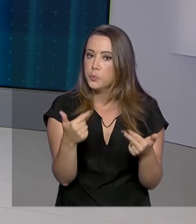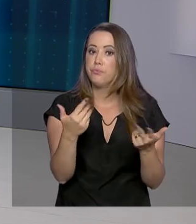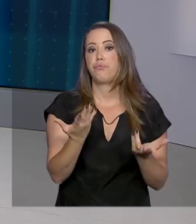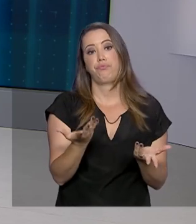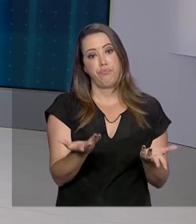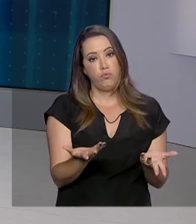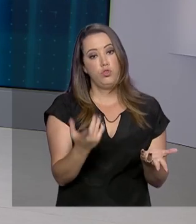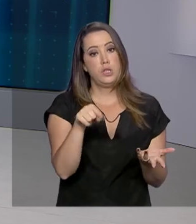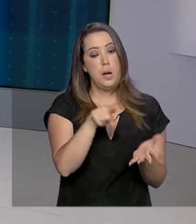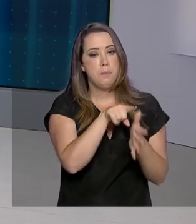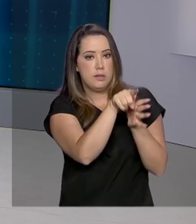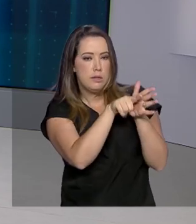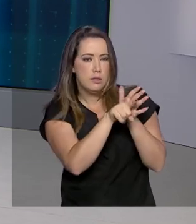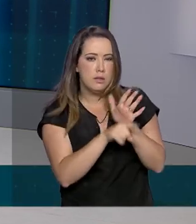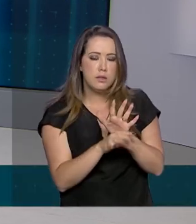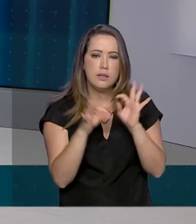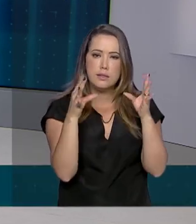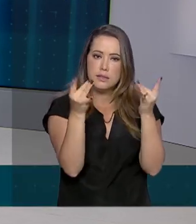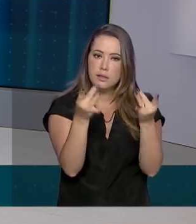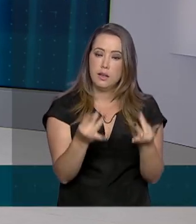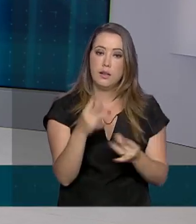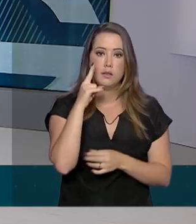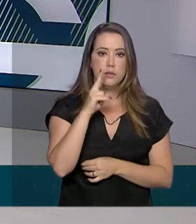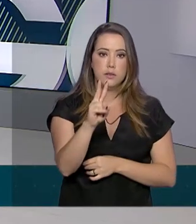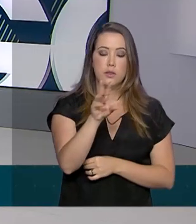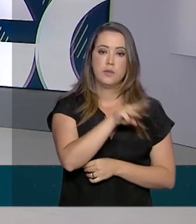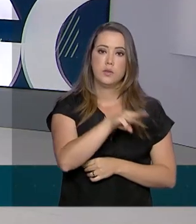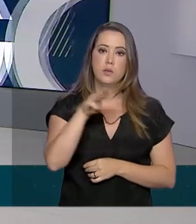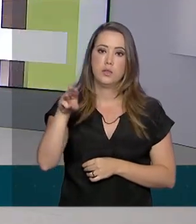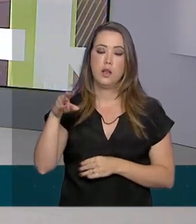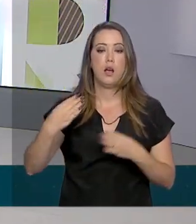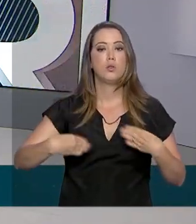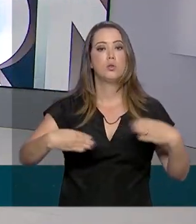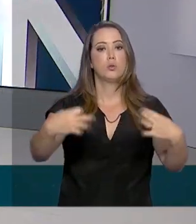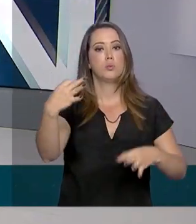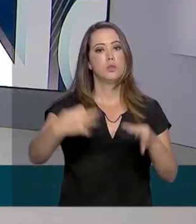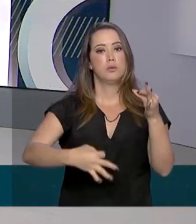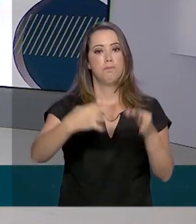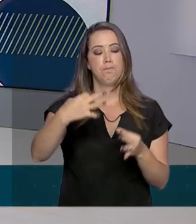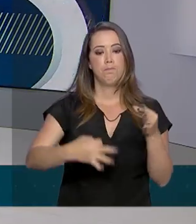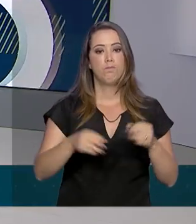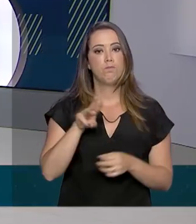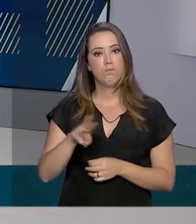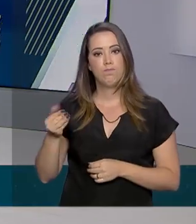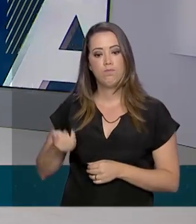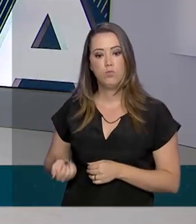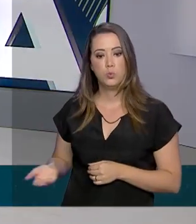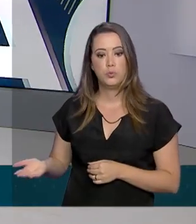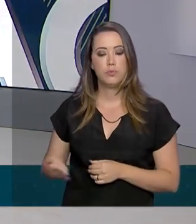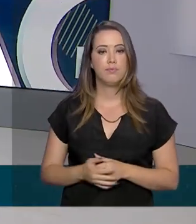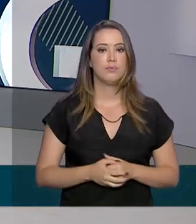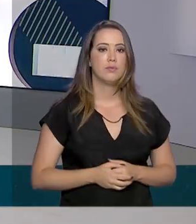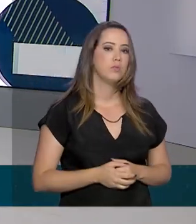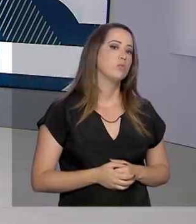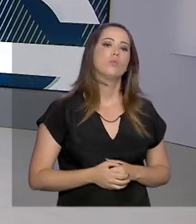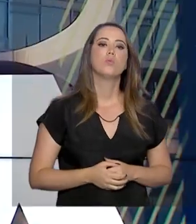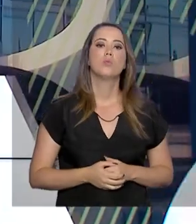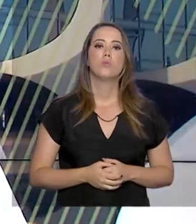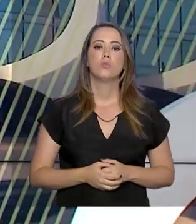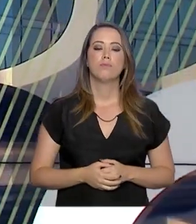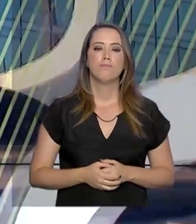por exemplo. O levantamento completo você encontra na página do Ministério da Justiça e Segurança Pública na internet.